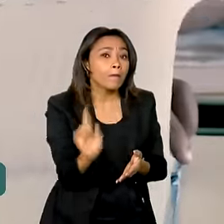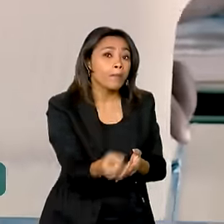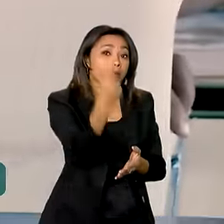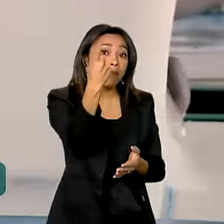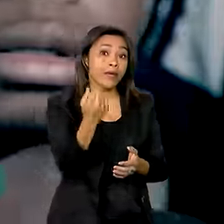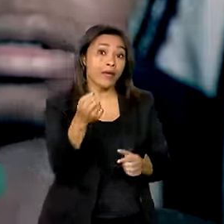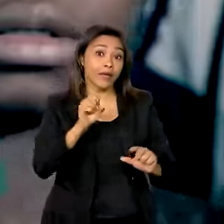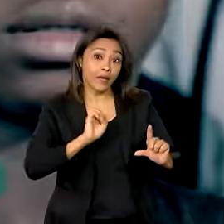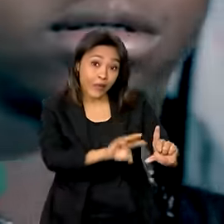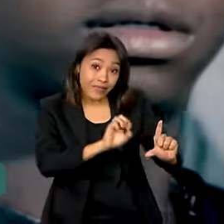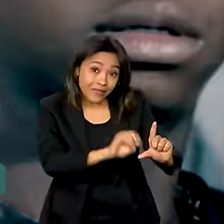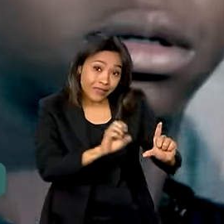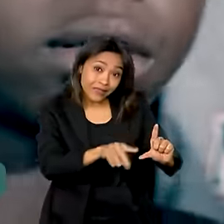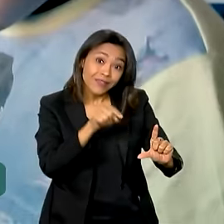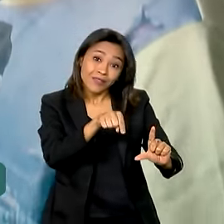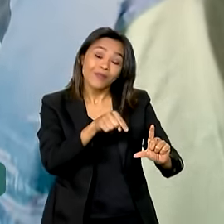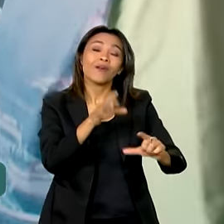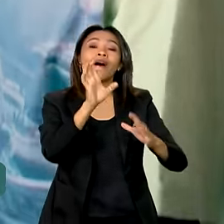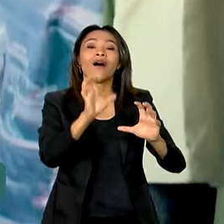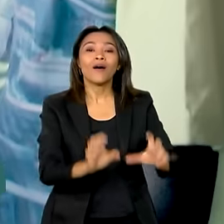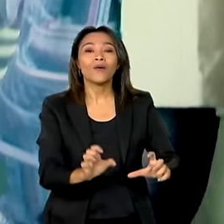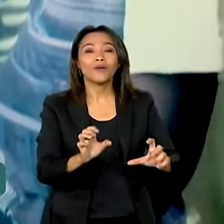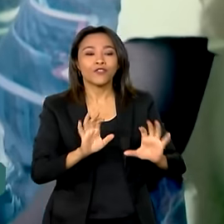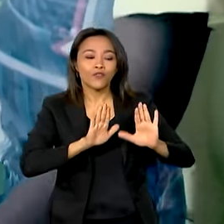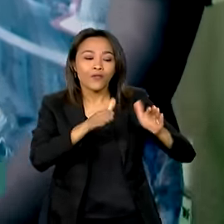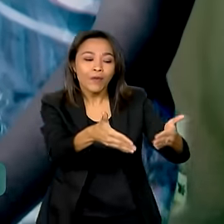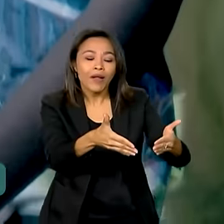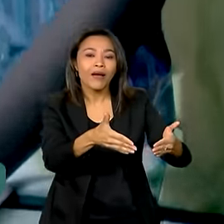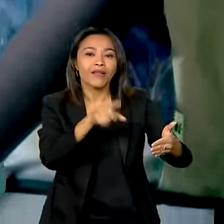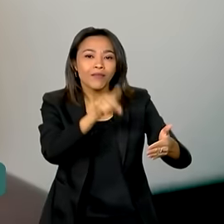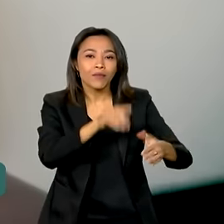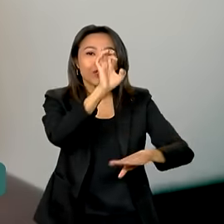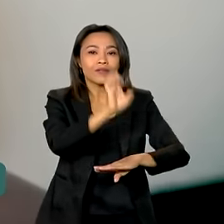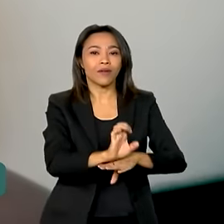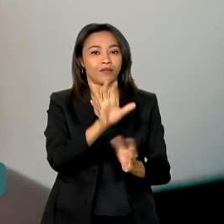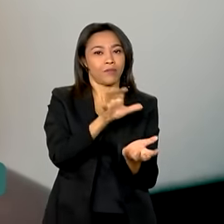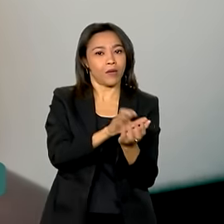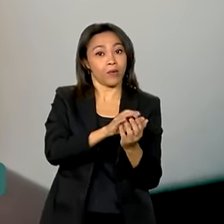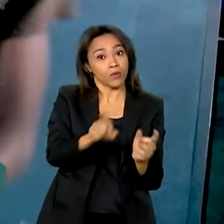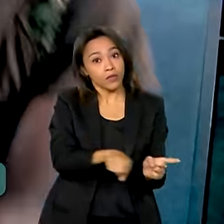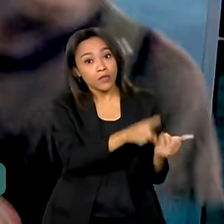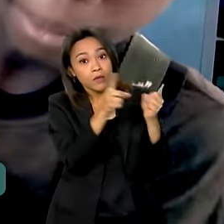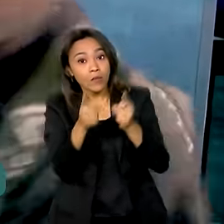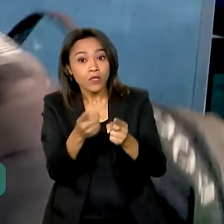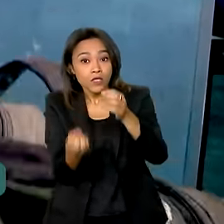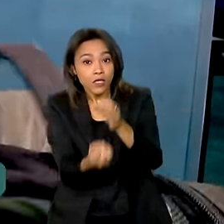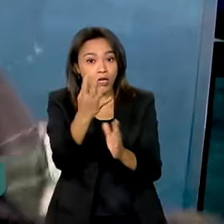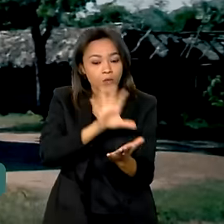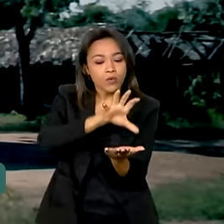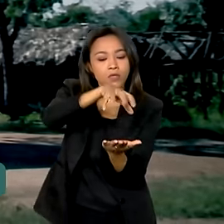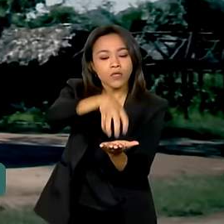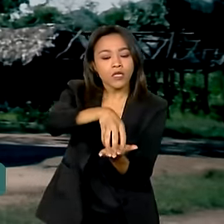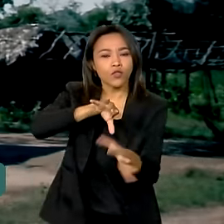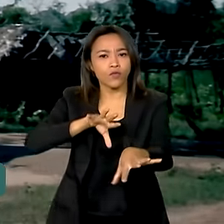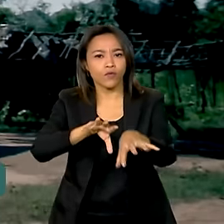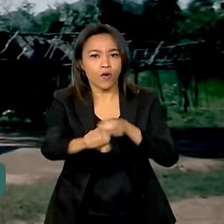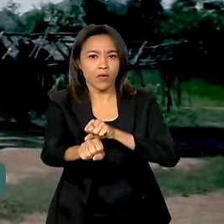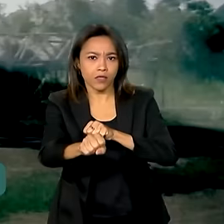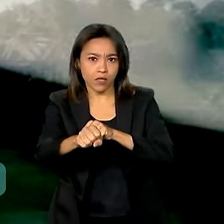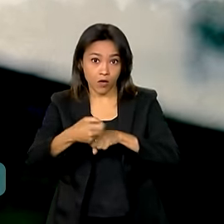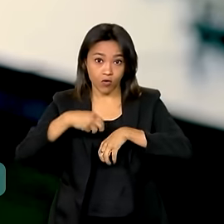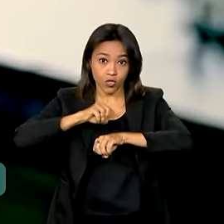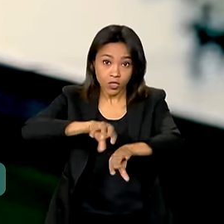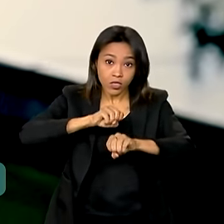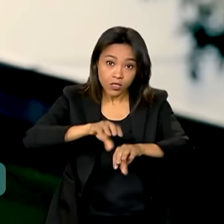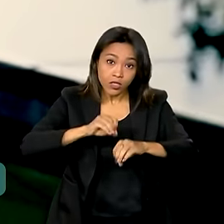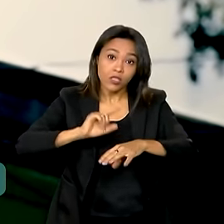Quilombola do Estado de Pernambuco. Também criamos o Centro de Formação em Educação Quilombola em